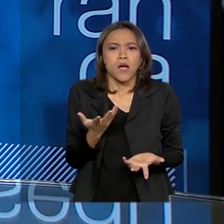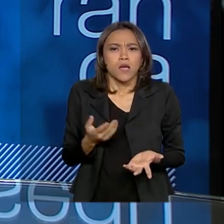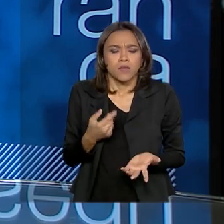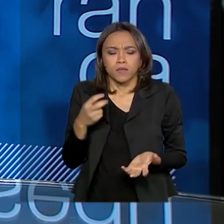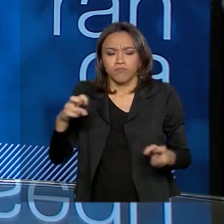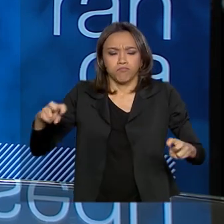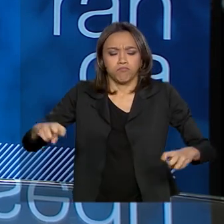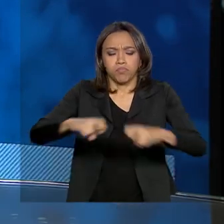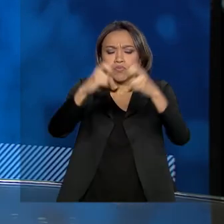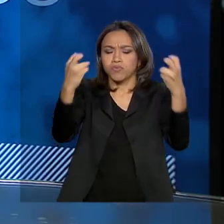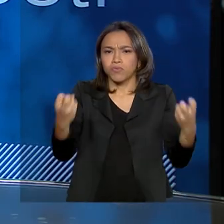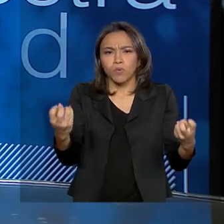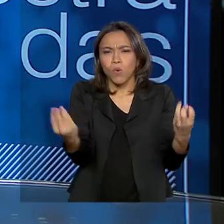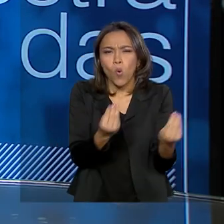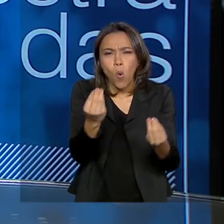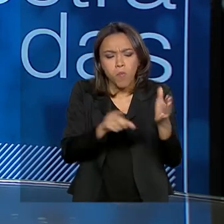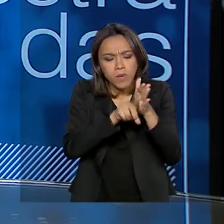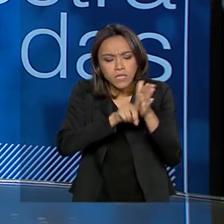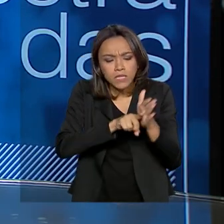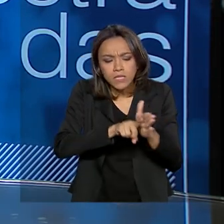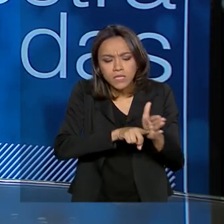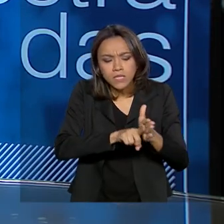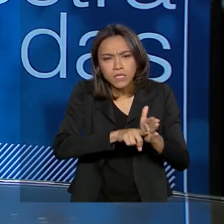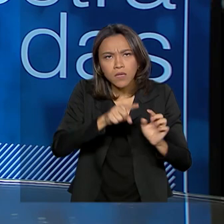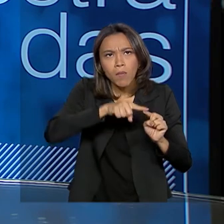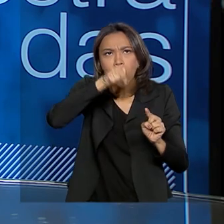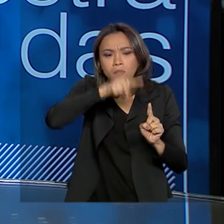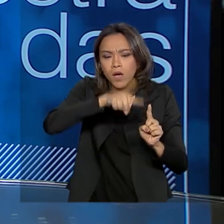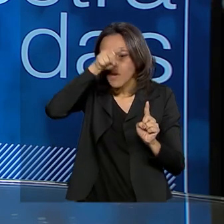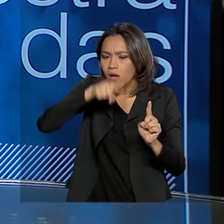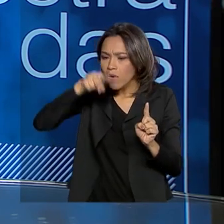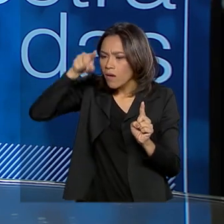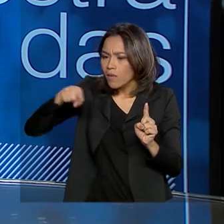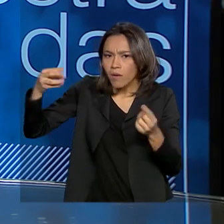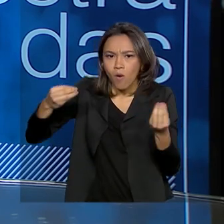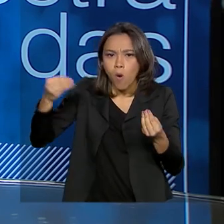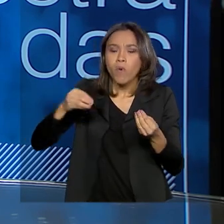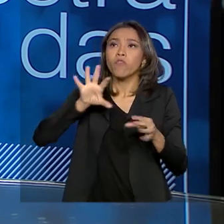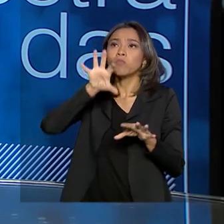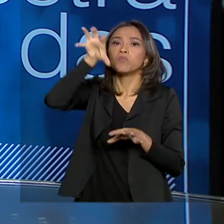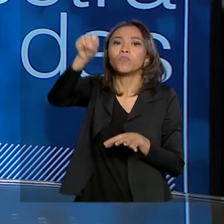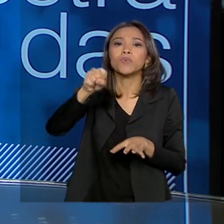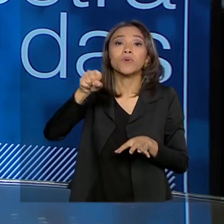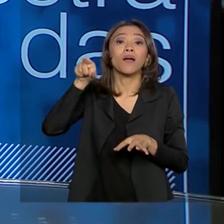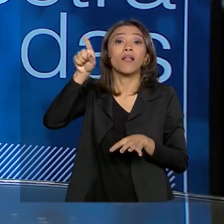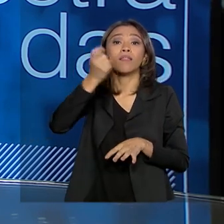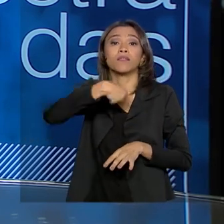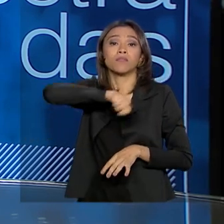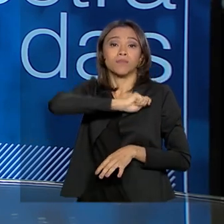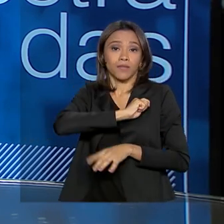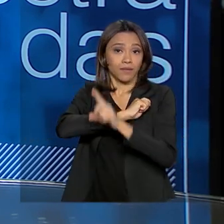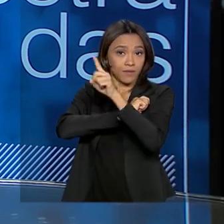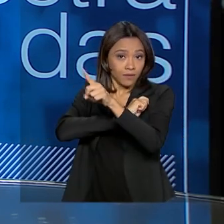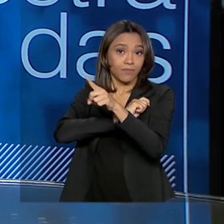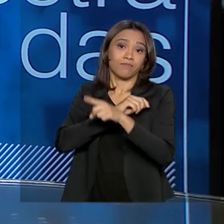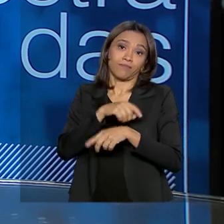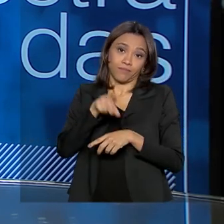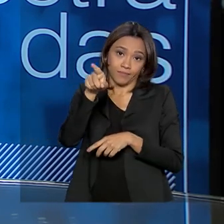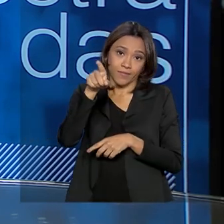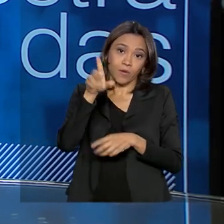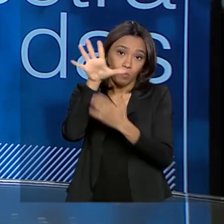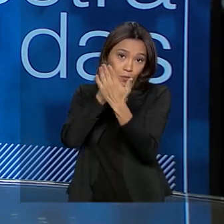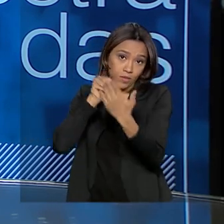de acidentes. Nós vamos buscar o que estamos aplicando agora, vamos buscar na Espanha. Nós temos uma atuação